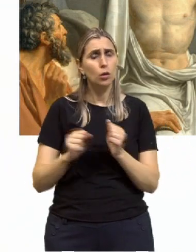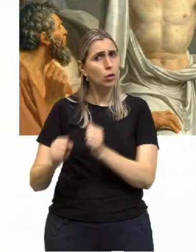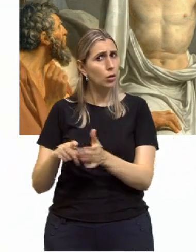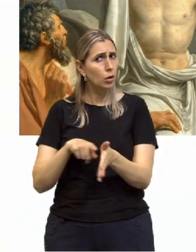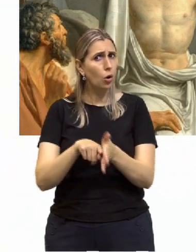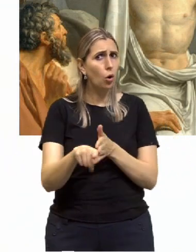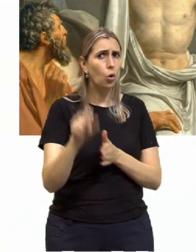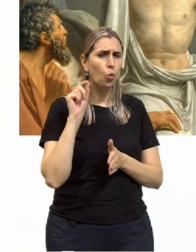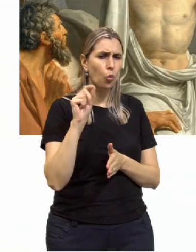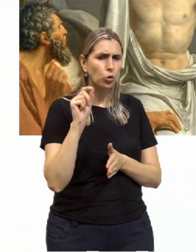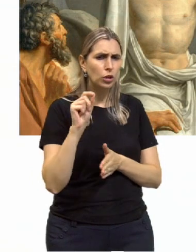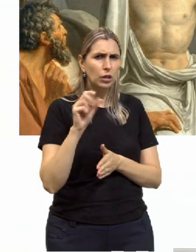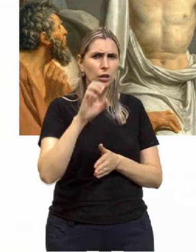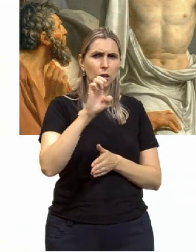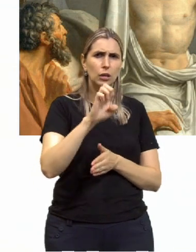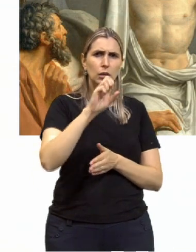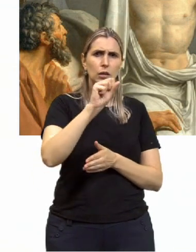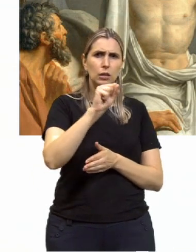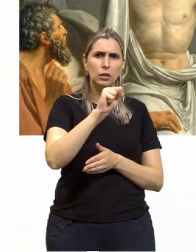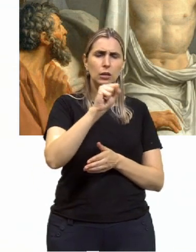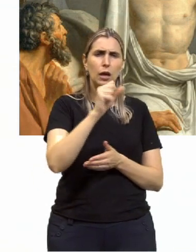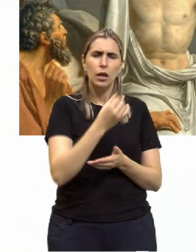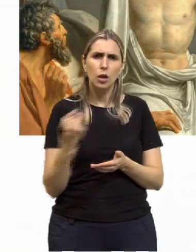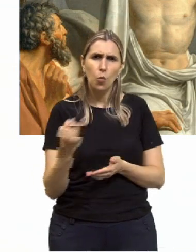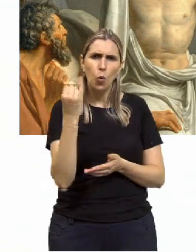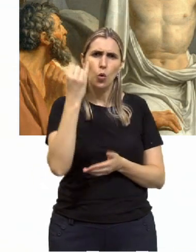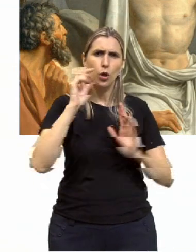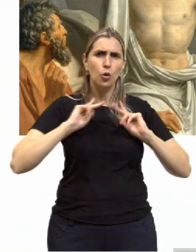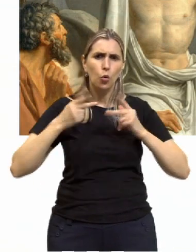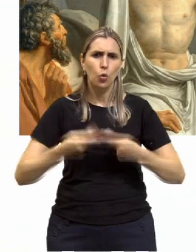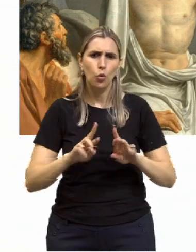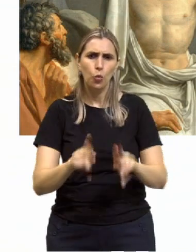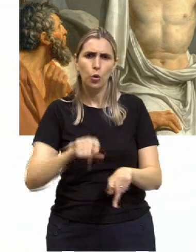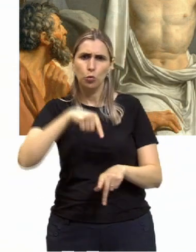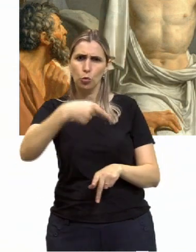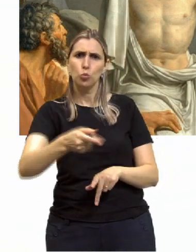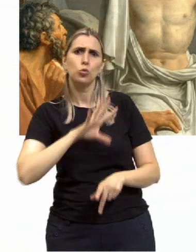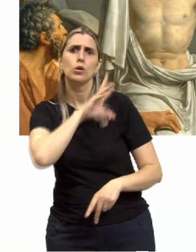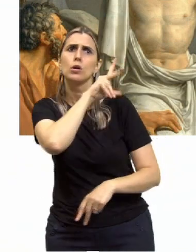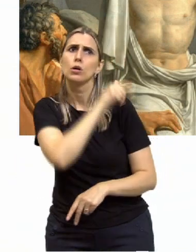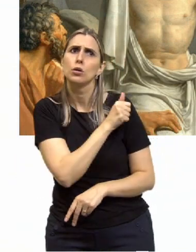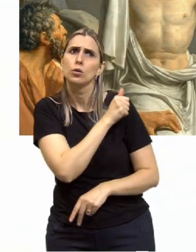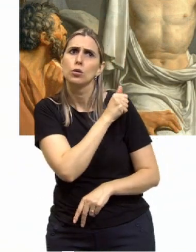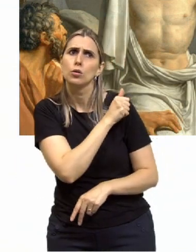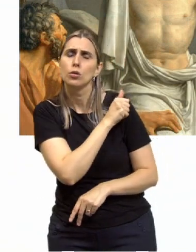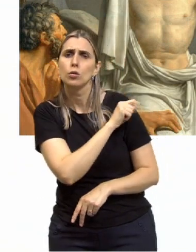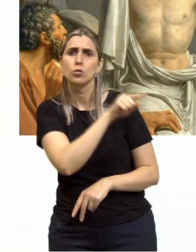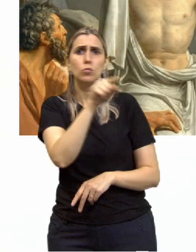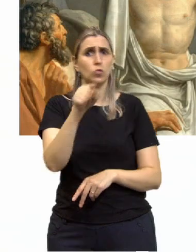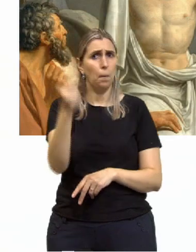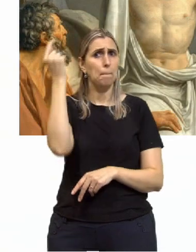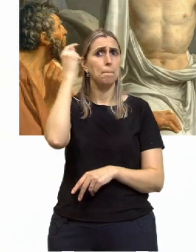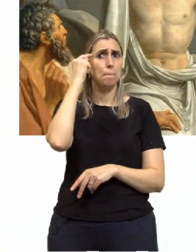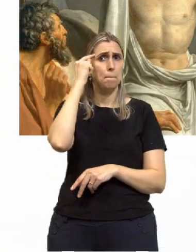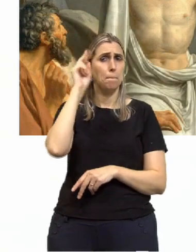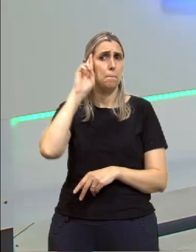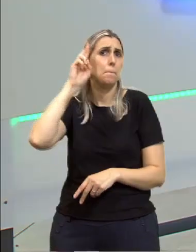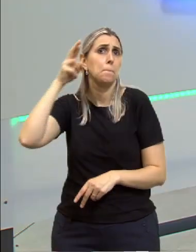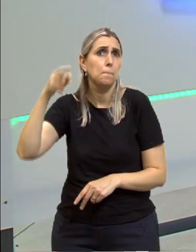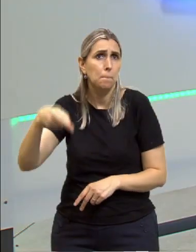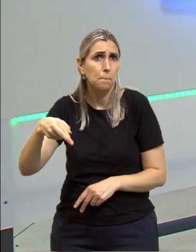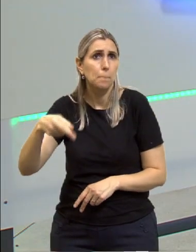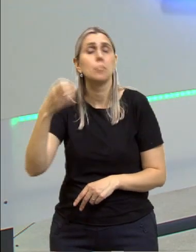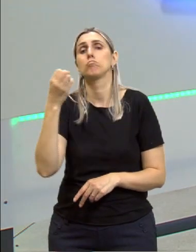O que é essencial no ser humano e o que o diferencia dos demais animais? Se você pensou a razão,